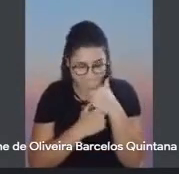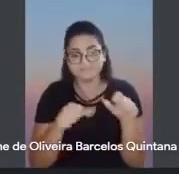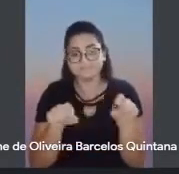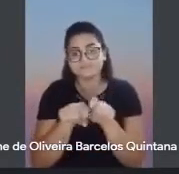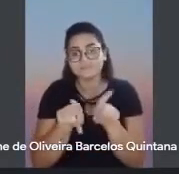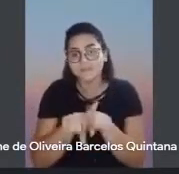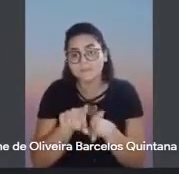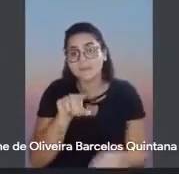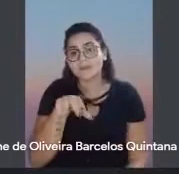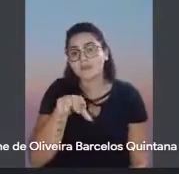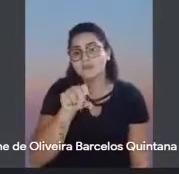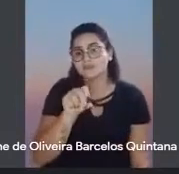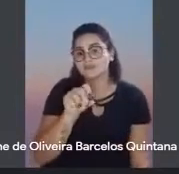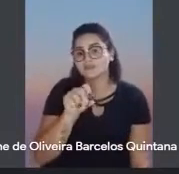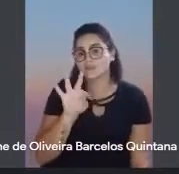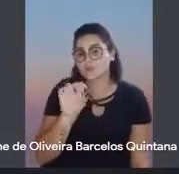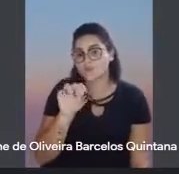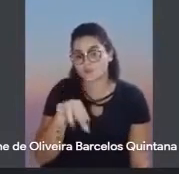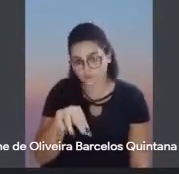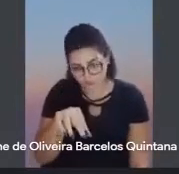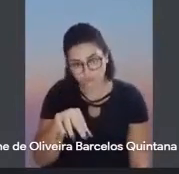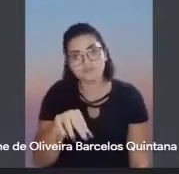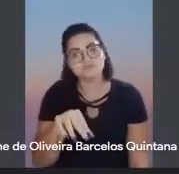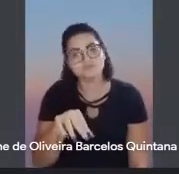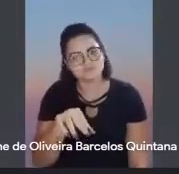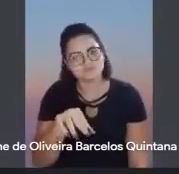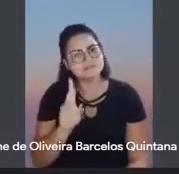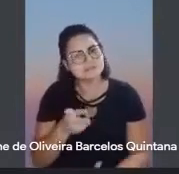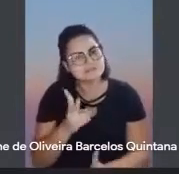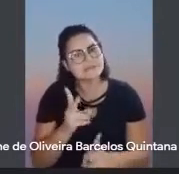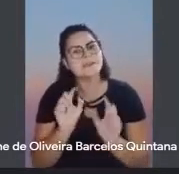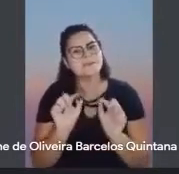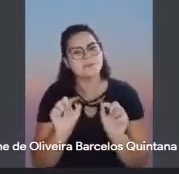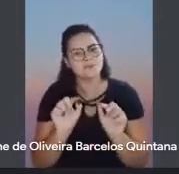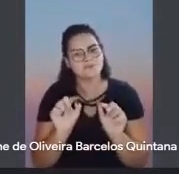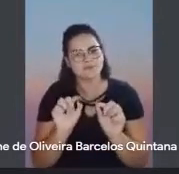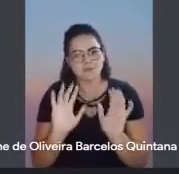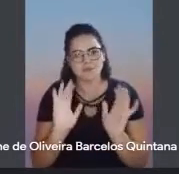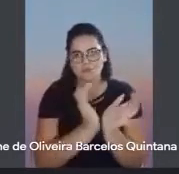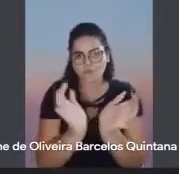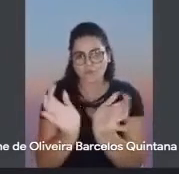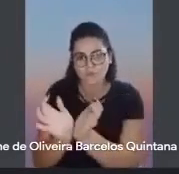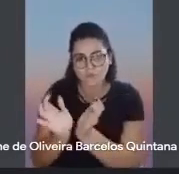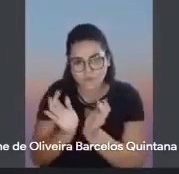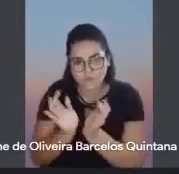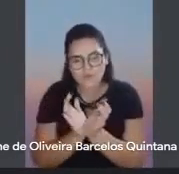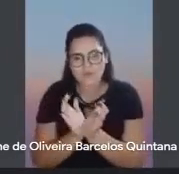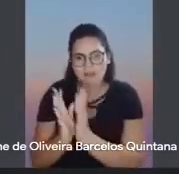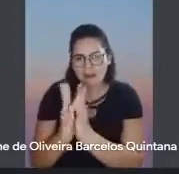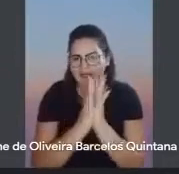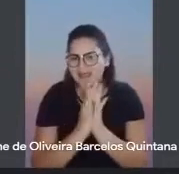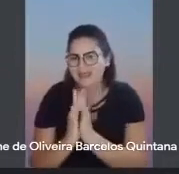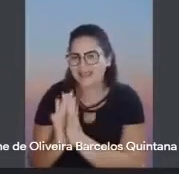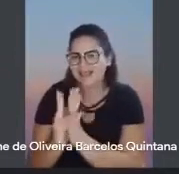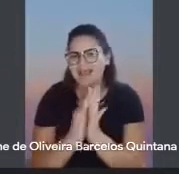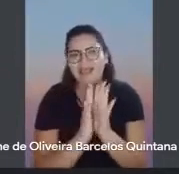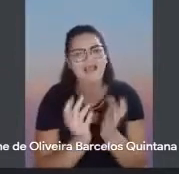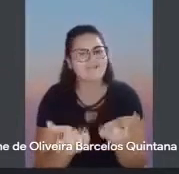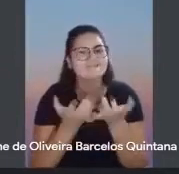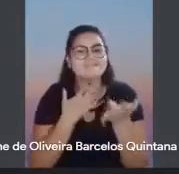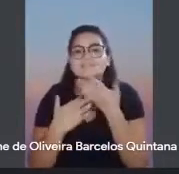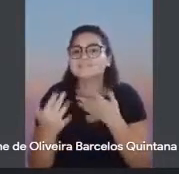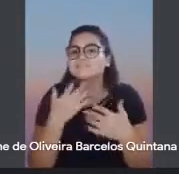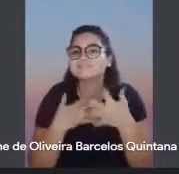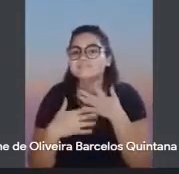também, um cara que está sempre perseguindo aí esses grupos, as aglomerações. A gente quer muito se aglomerar. Está